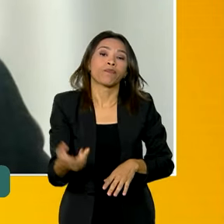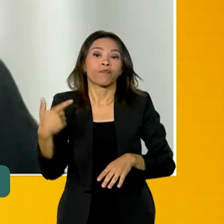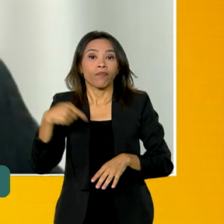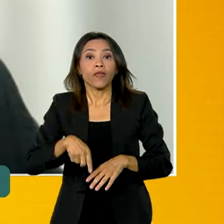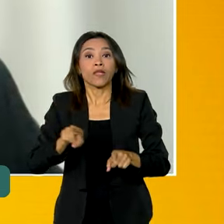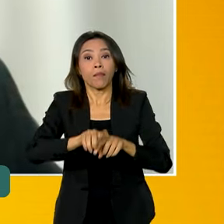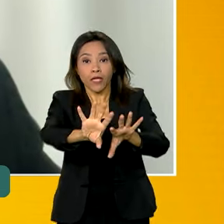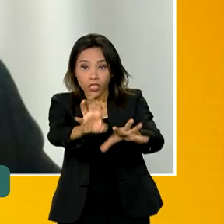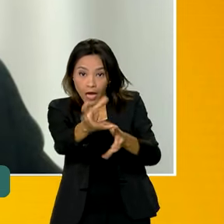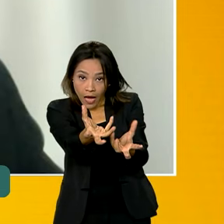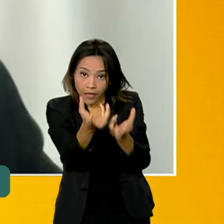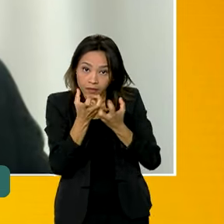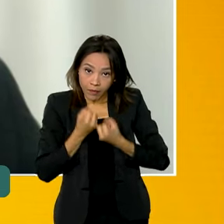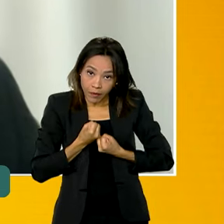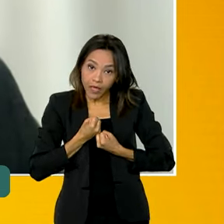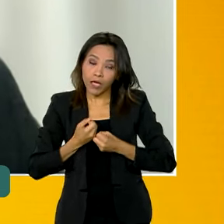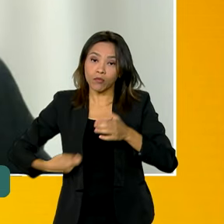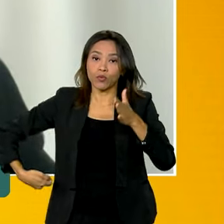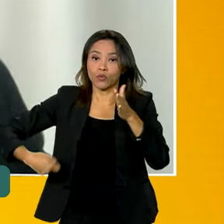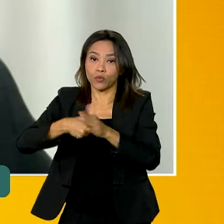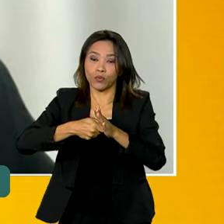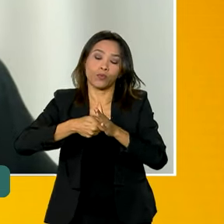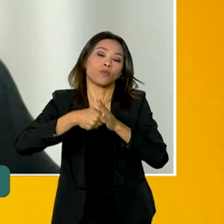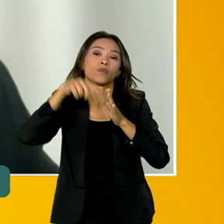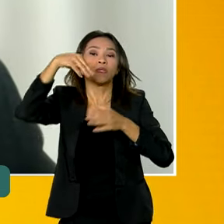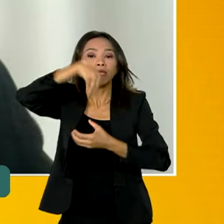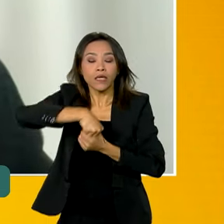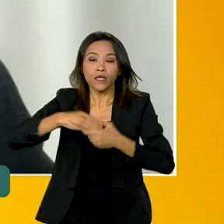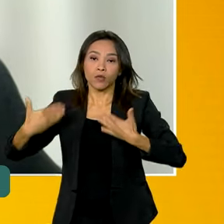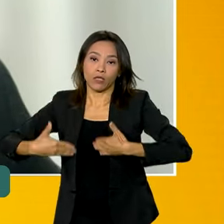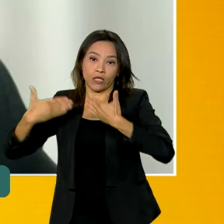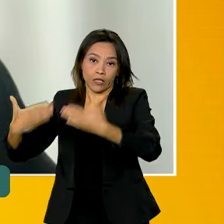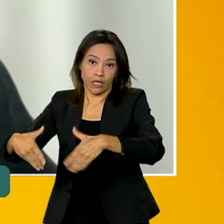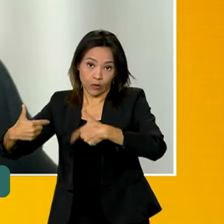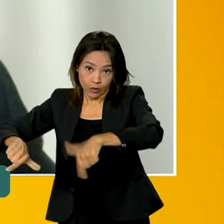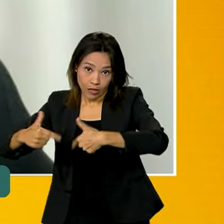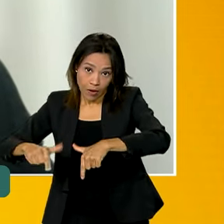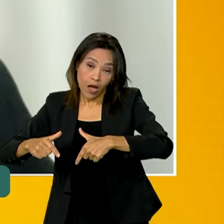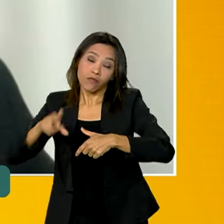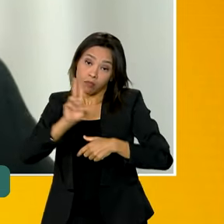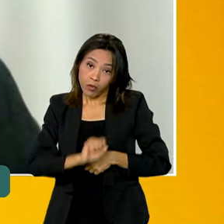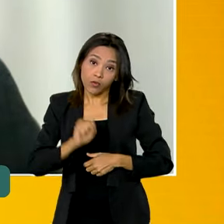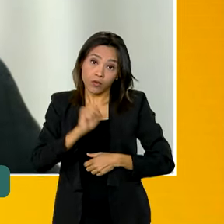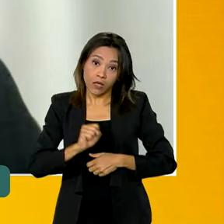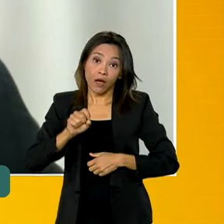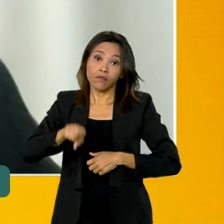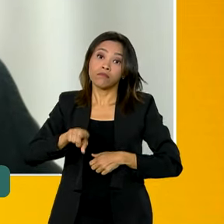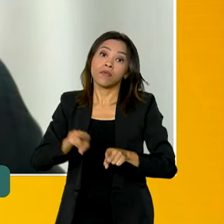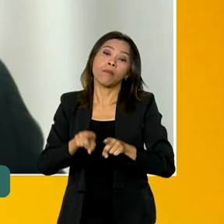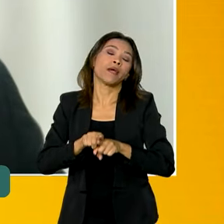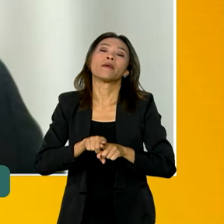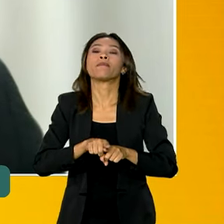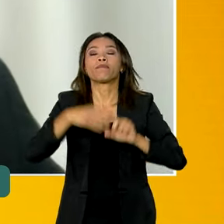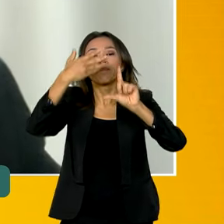no Ministério do Trabalho, nós temos um canal de denúncias por meio da internet, que é o